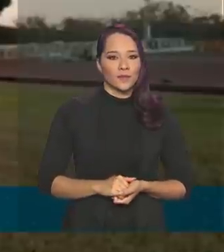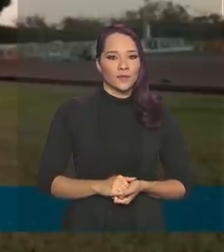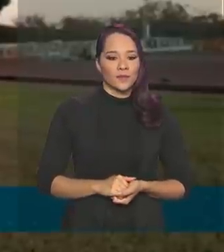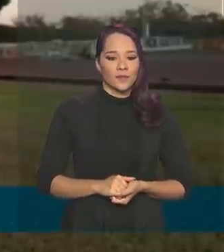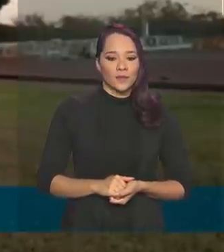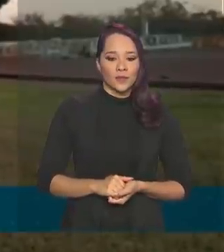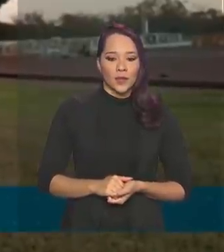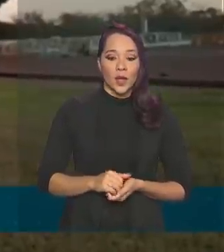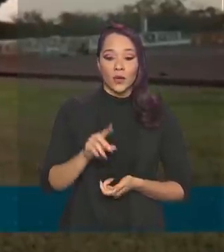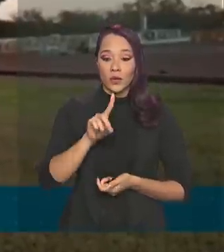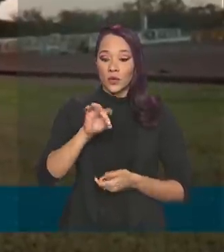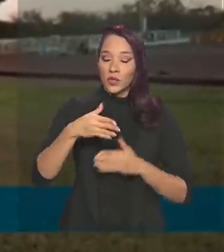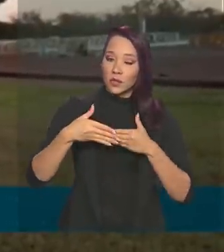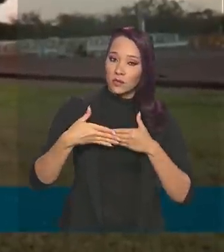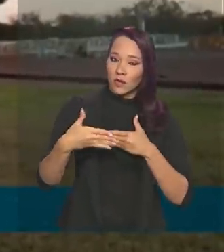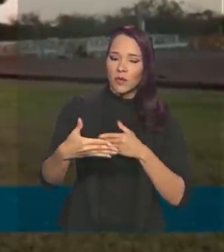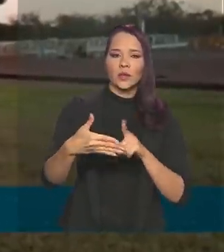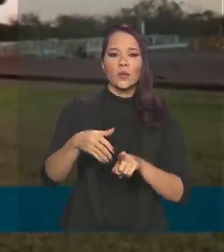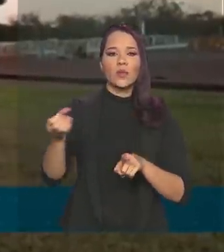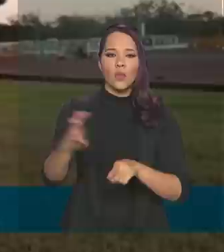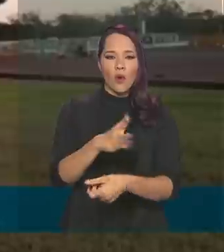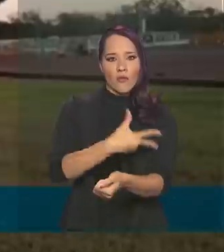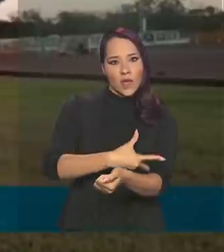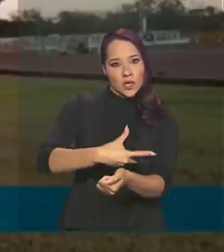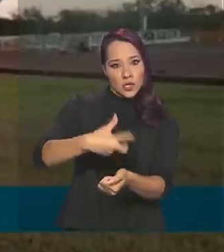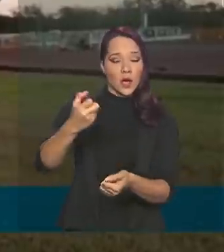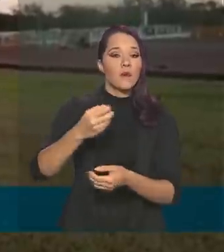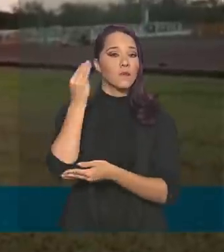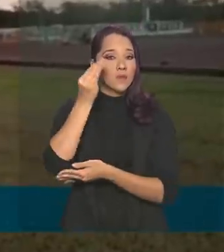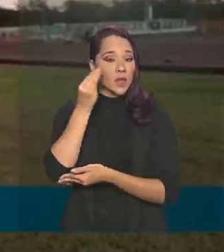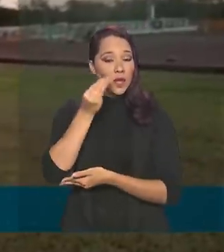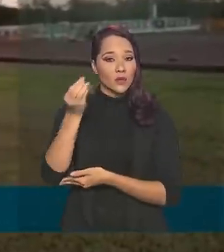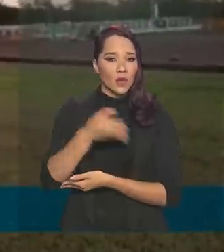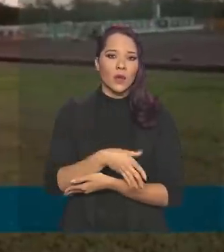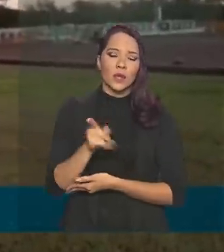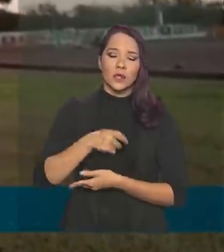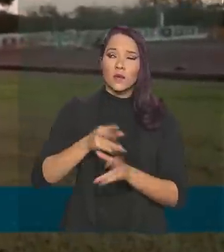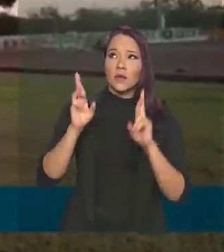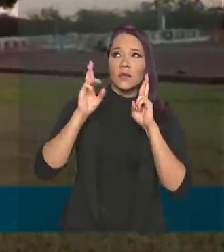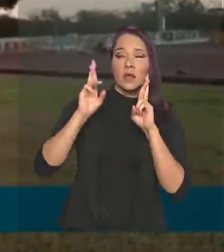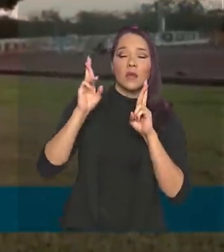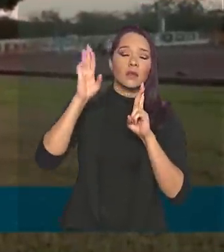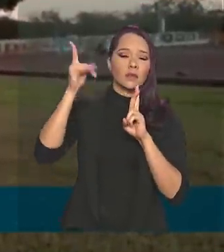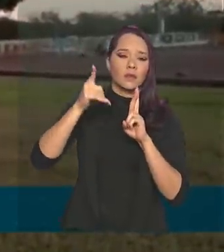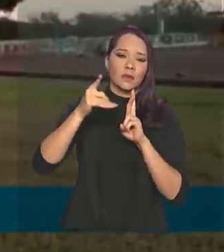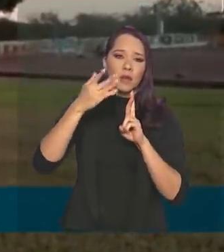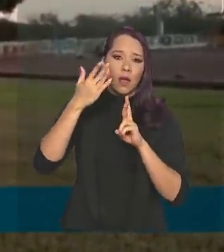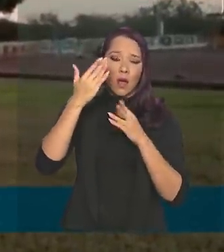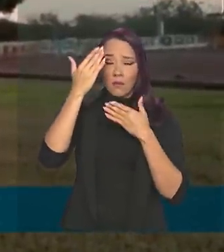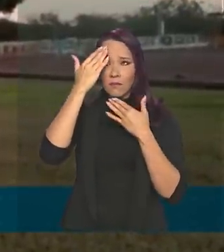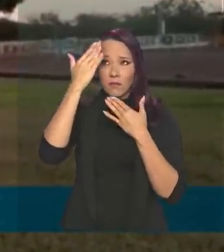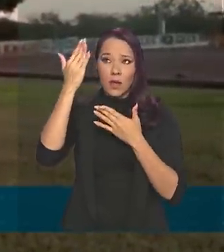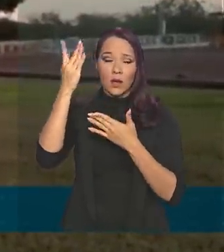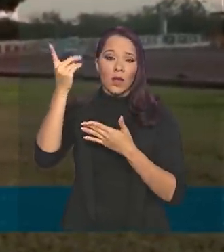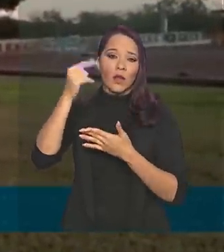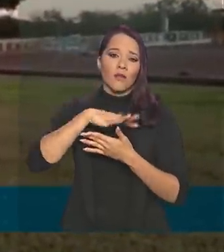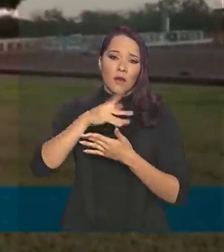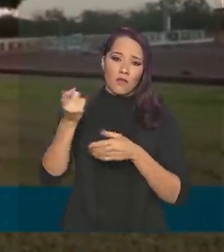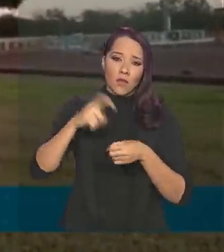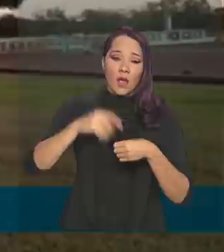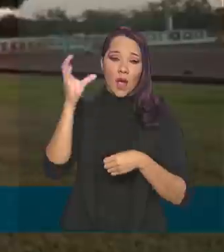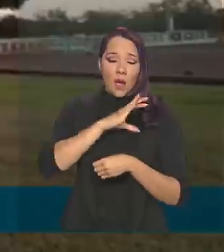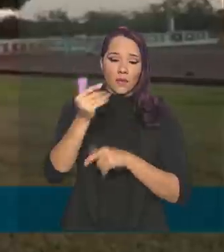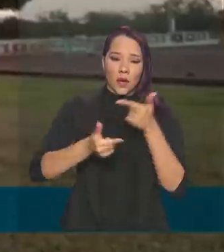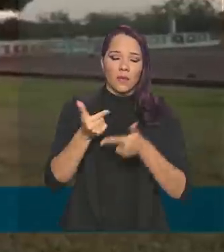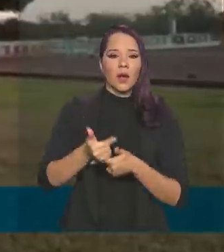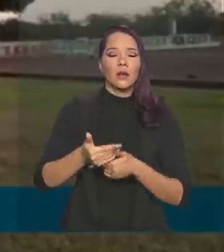Passa os dias, faço um novo exame e, se Deus quiser, tudo certo para a gente voltar logo à atividade. Graças a